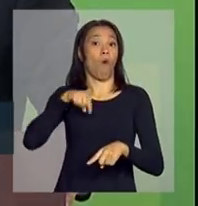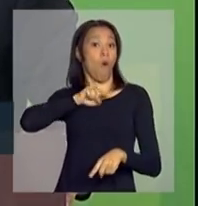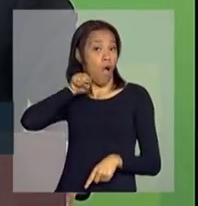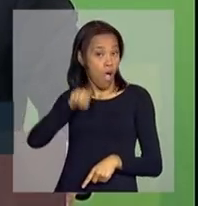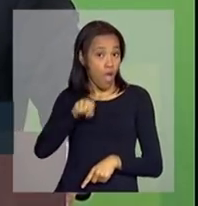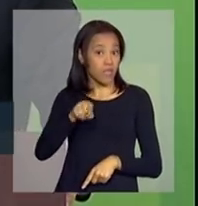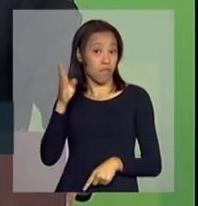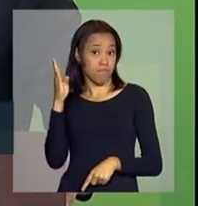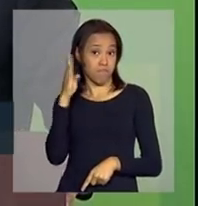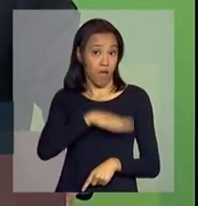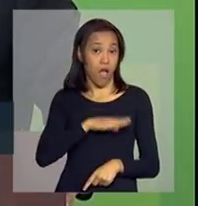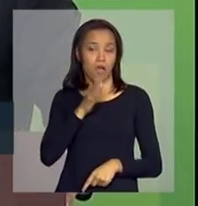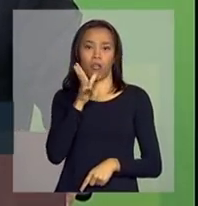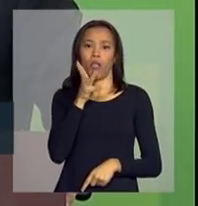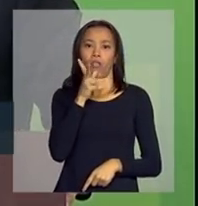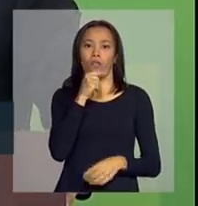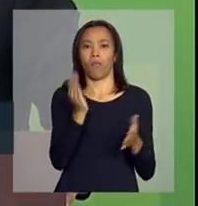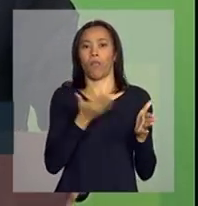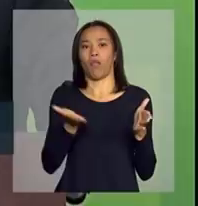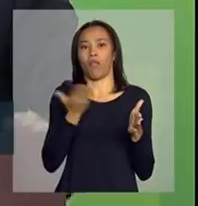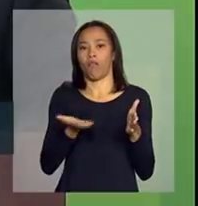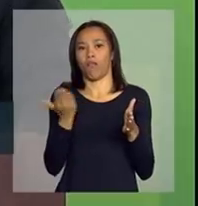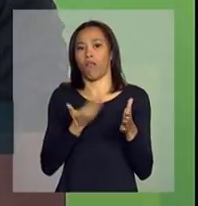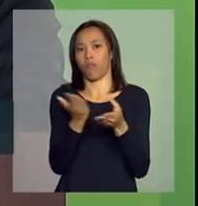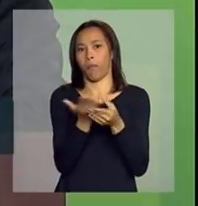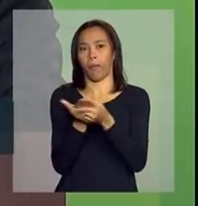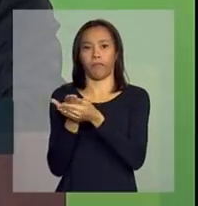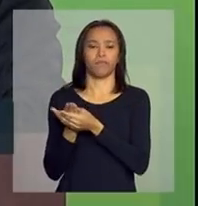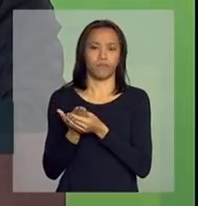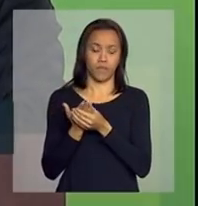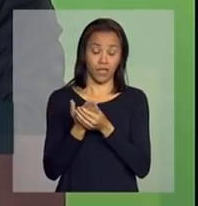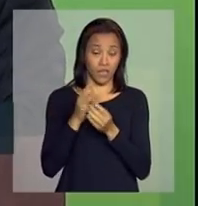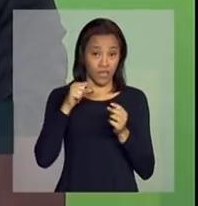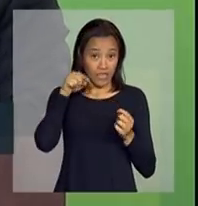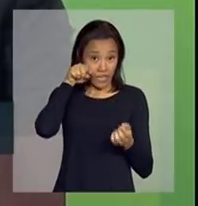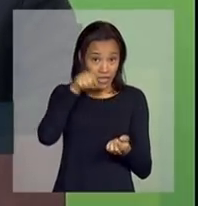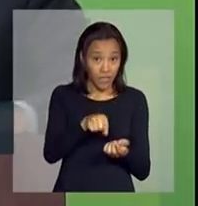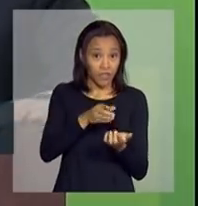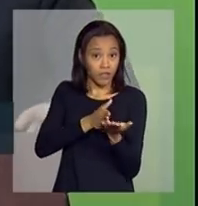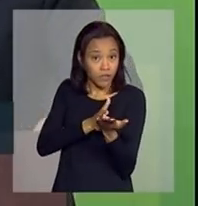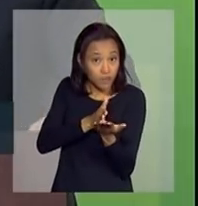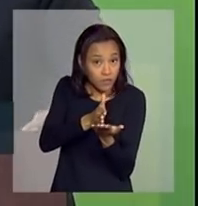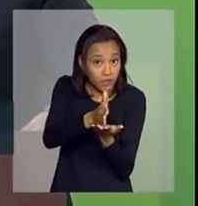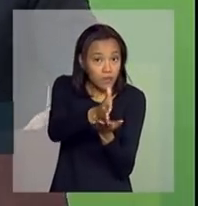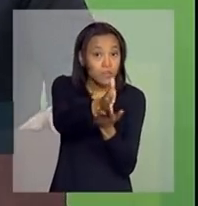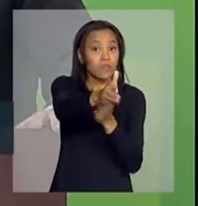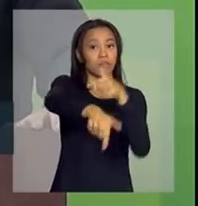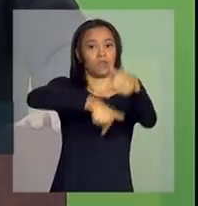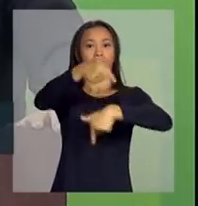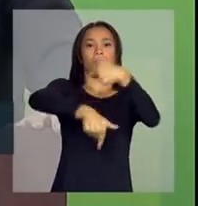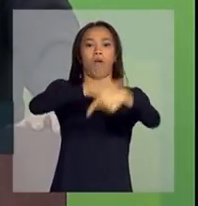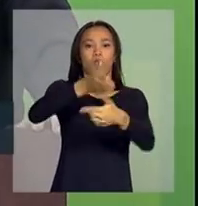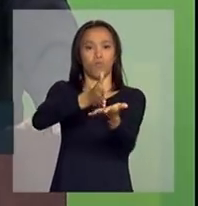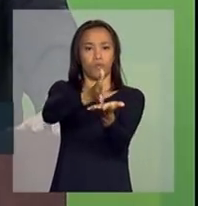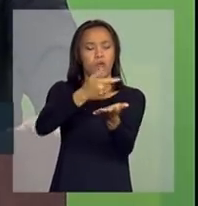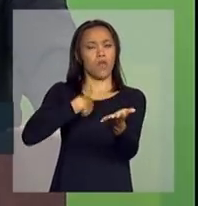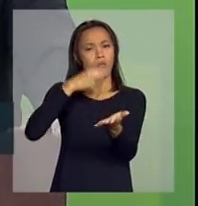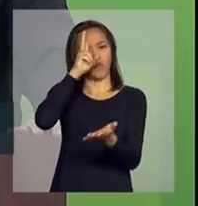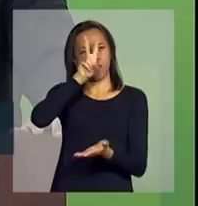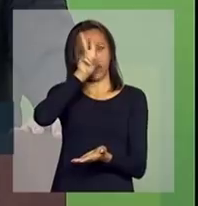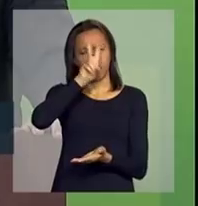a má burocracia. E, dentro dessa linha, minha cara presidente, eu me lembro